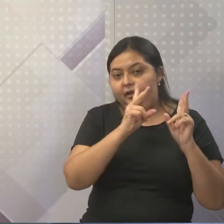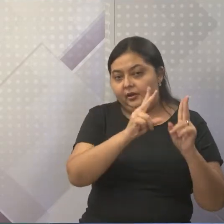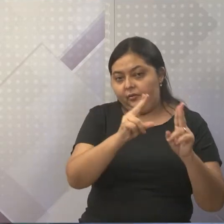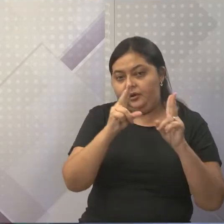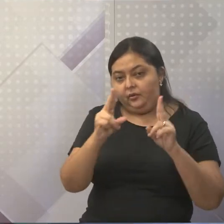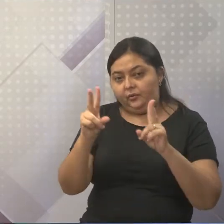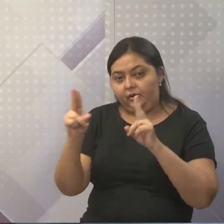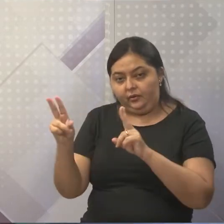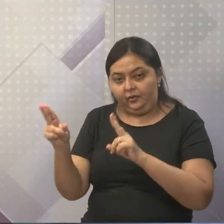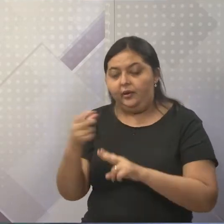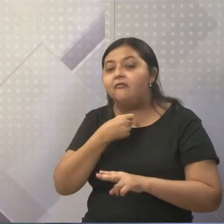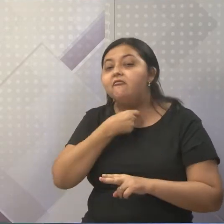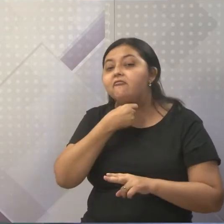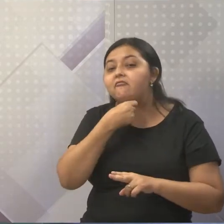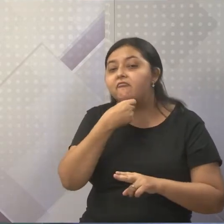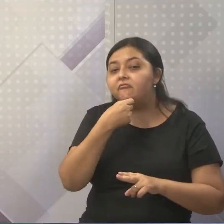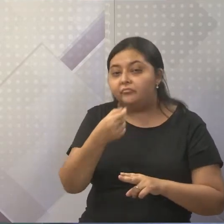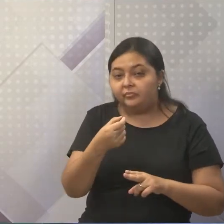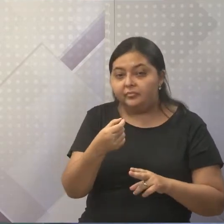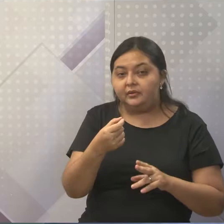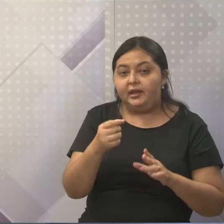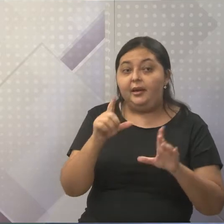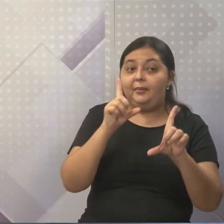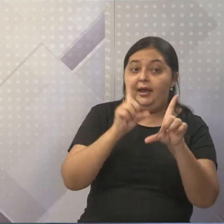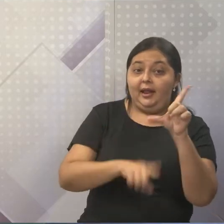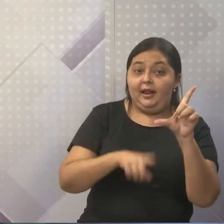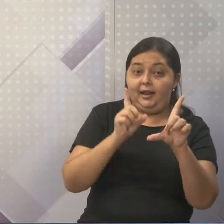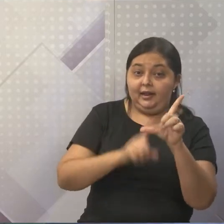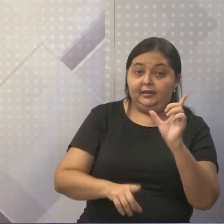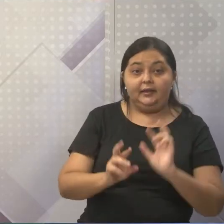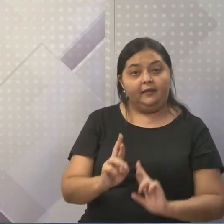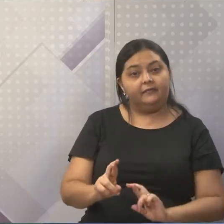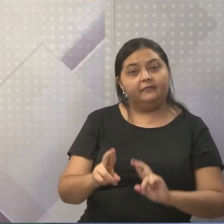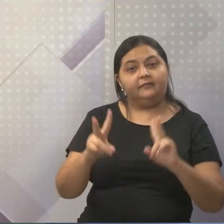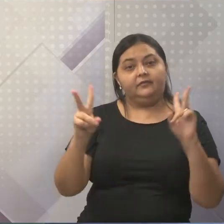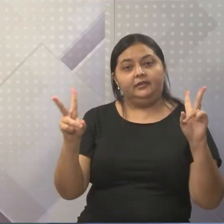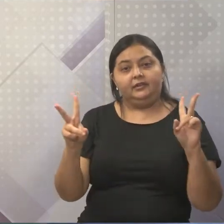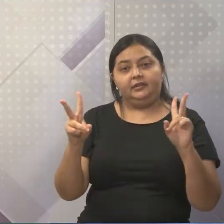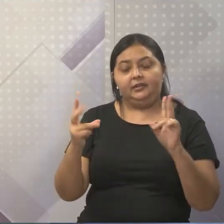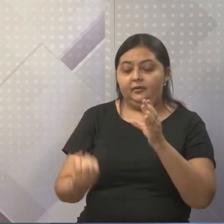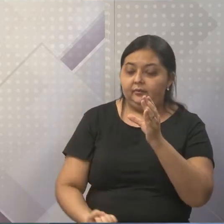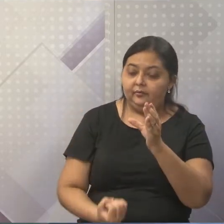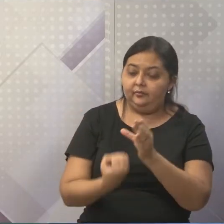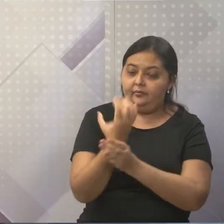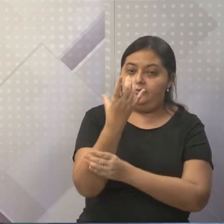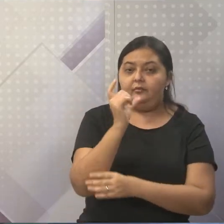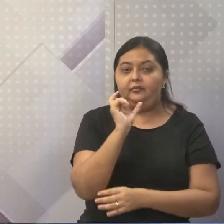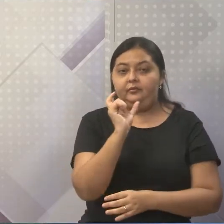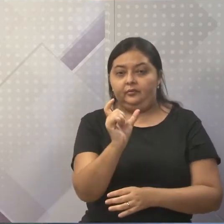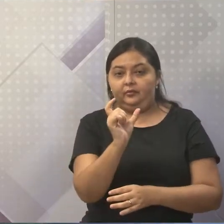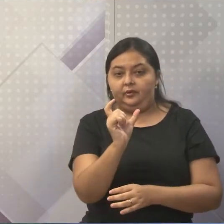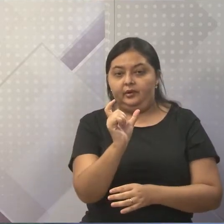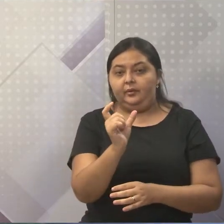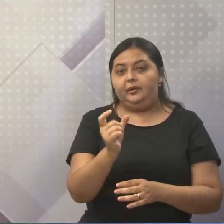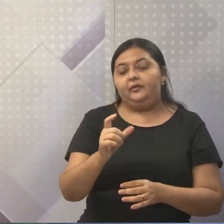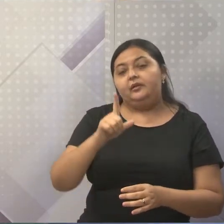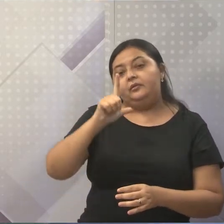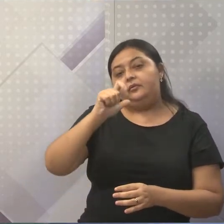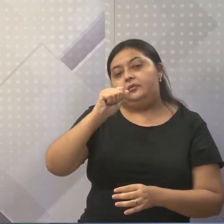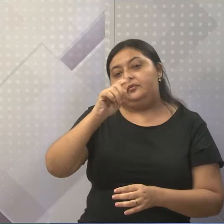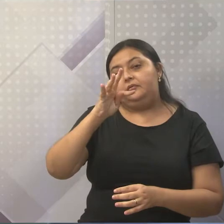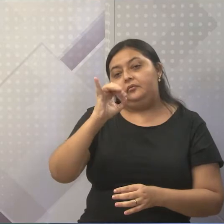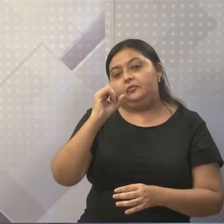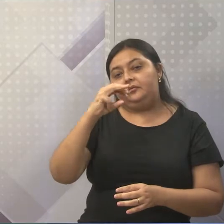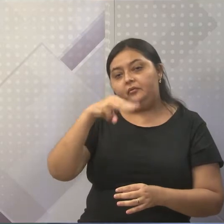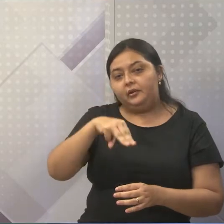a letra que é diferente, por quê? Por uma questão de etimologia, a origem da palavra. Quando a palavra vem do latim, quando a palavra vem